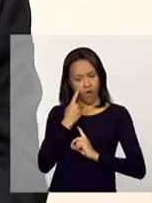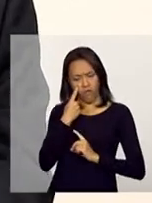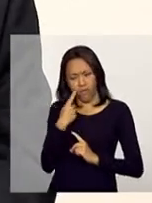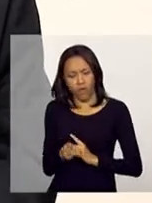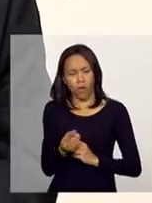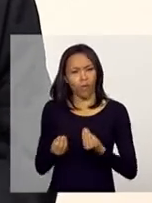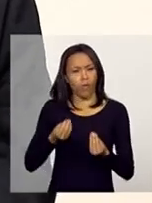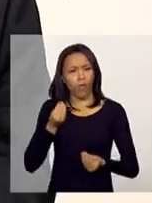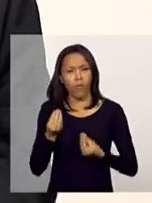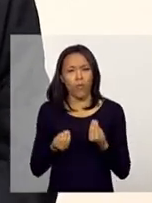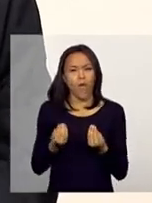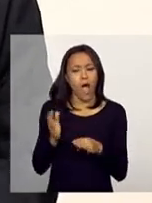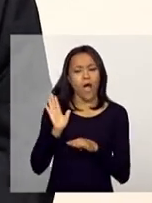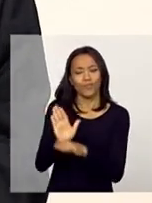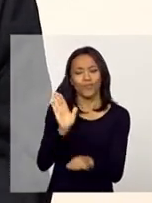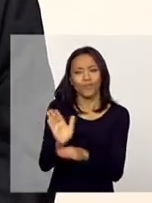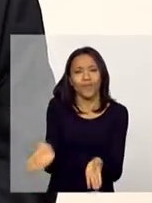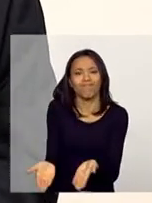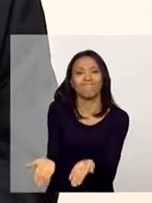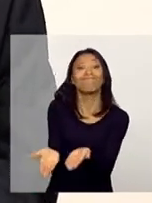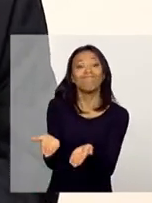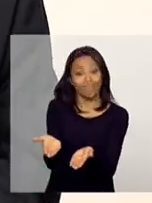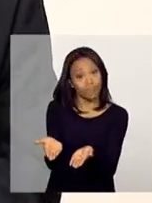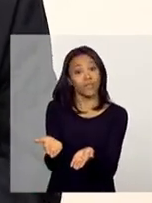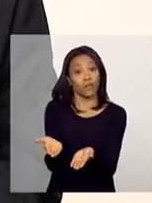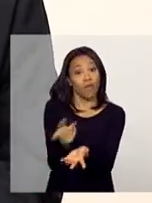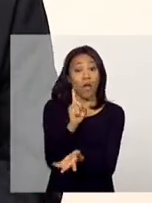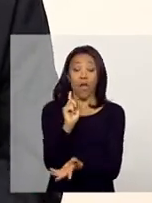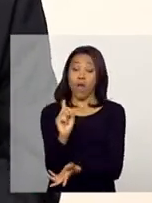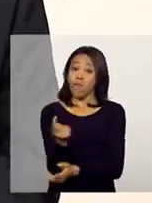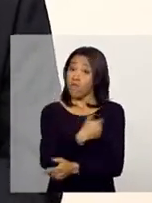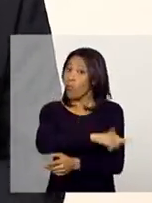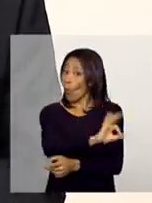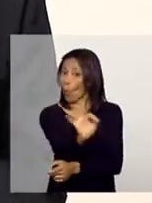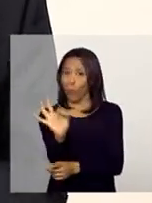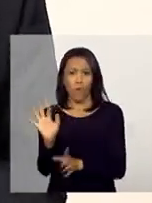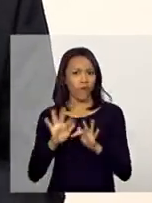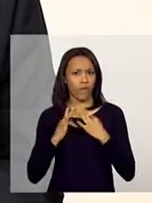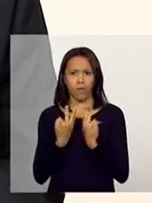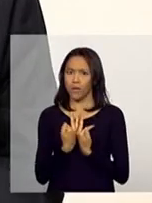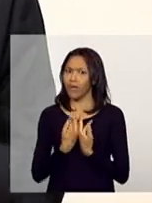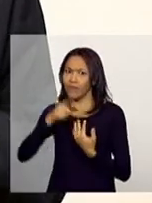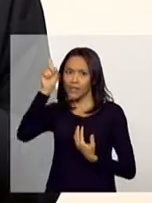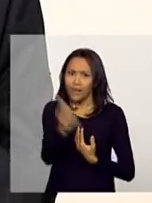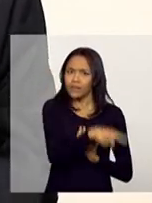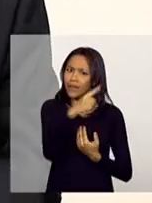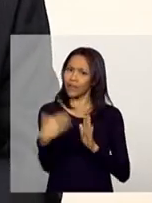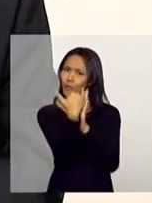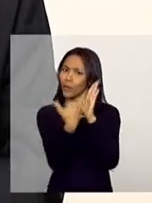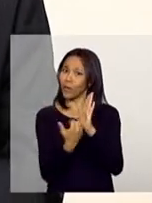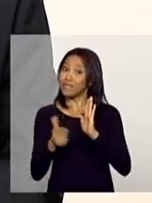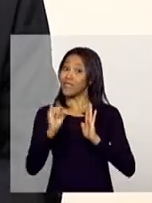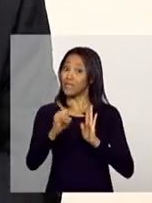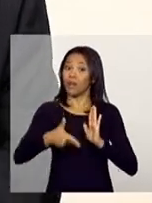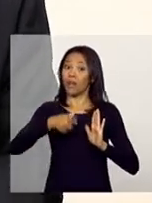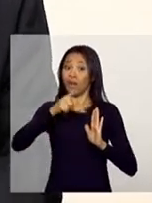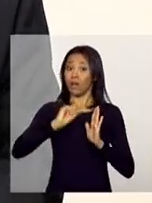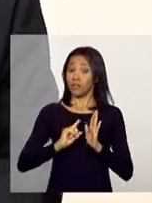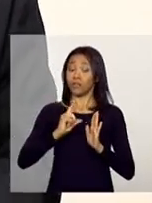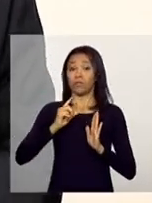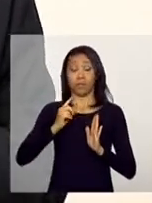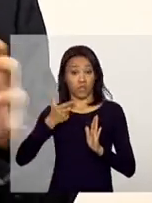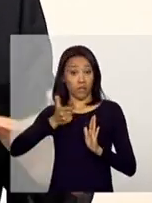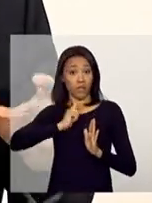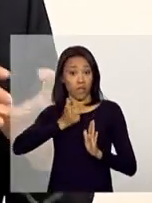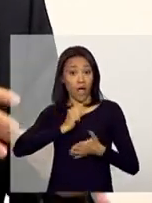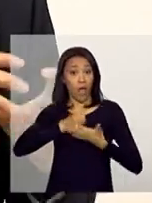acompanhá-la. E, para finalizar, nenhuma família, ela será, portanto, cancelada do programa se antes não tiver condições de ter o apoio do poder